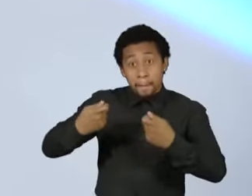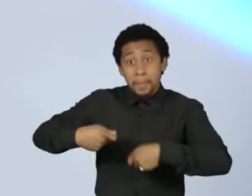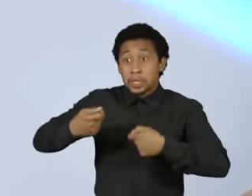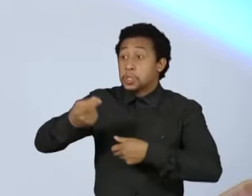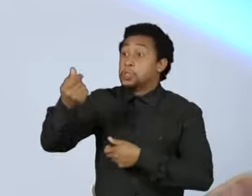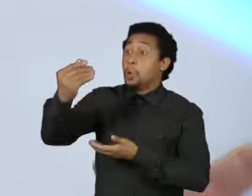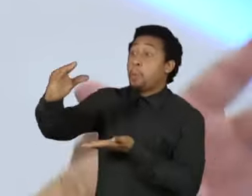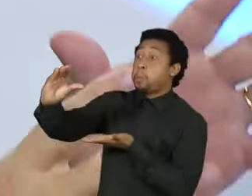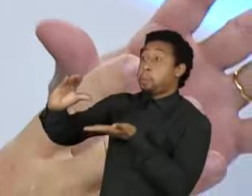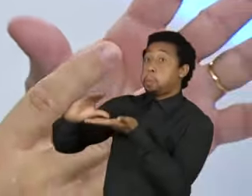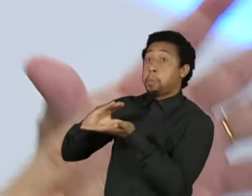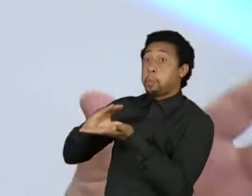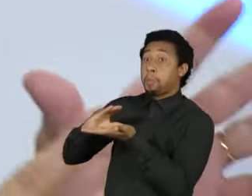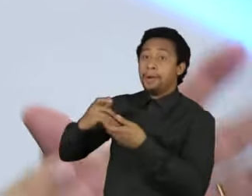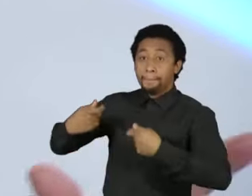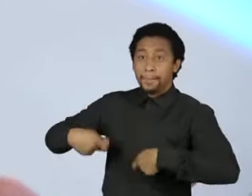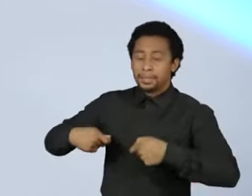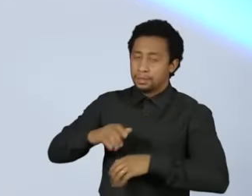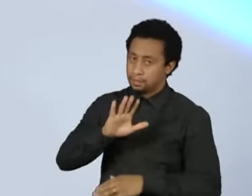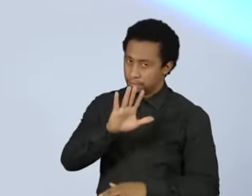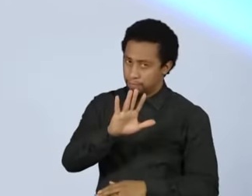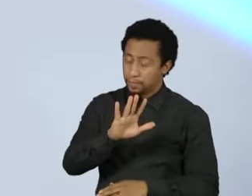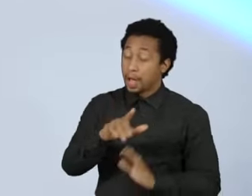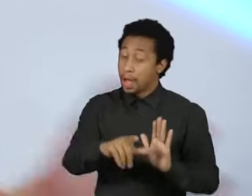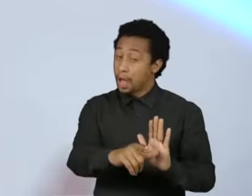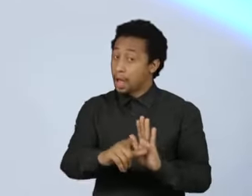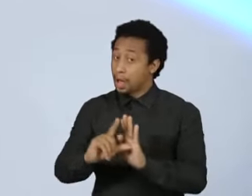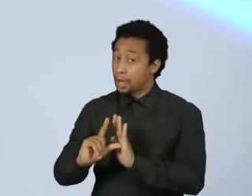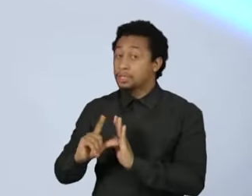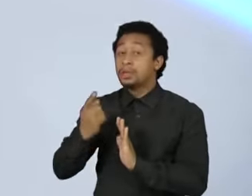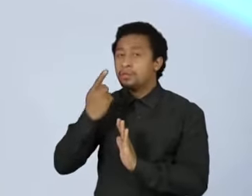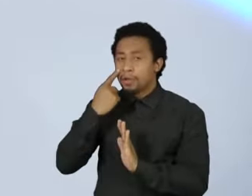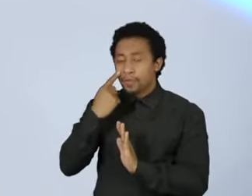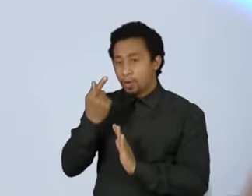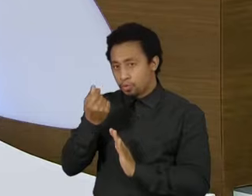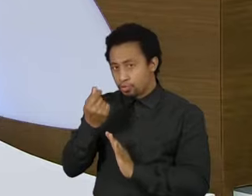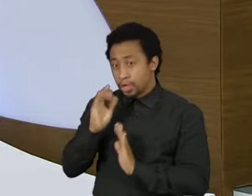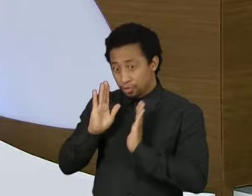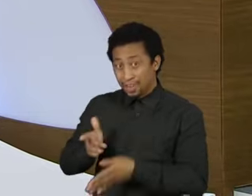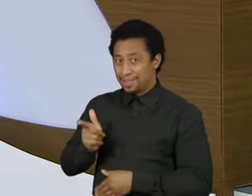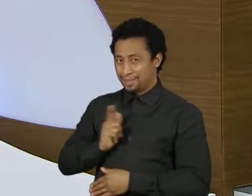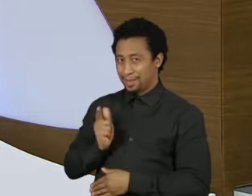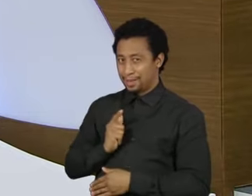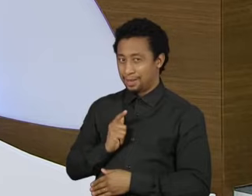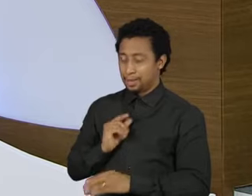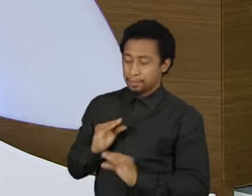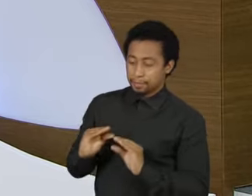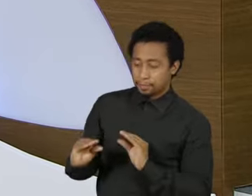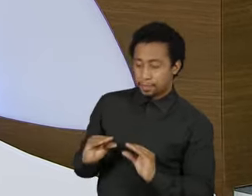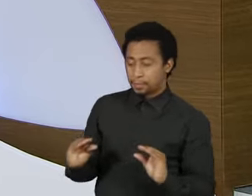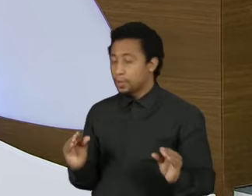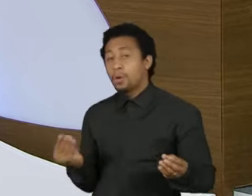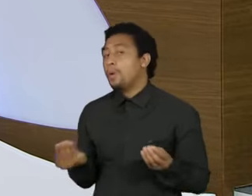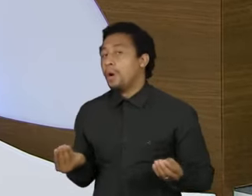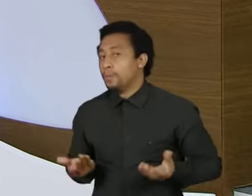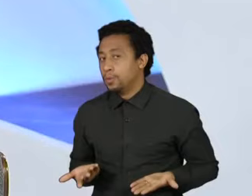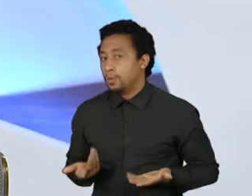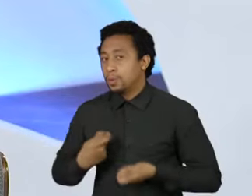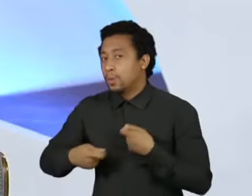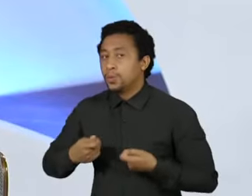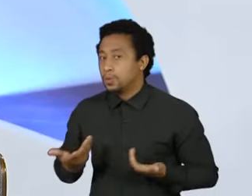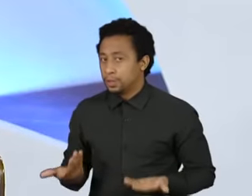chega no setor público é ver se o recurso que nós estamos alocando, nós estamos alocando com qualidade. Mas onde está sobrando? Então, assim,